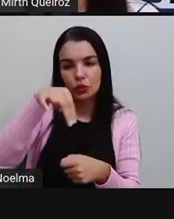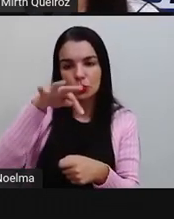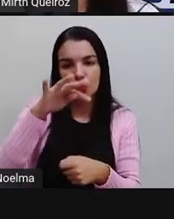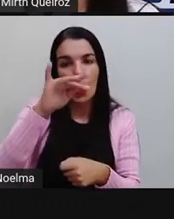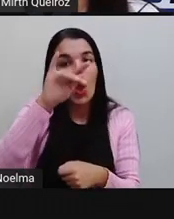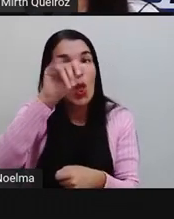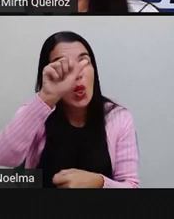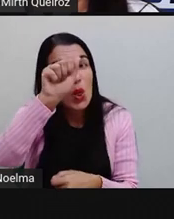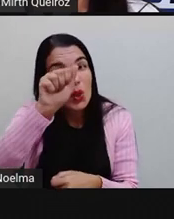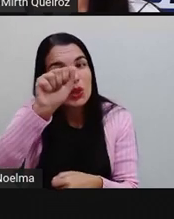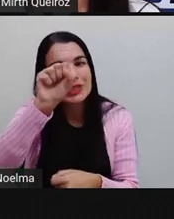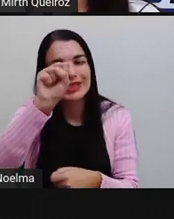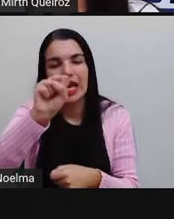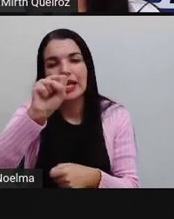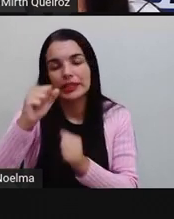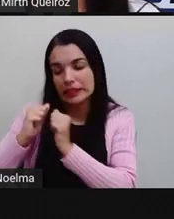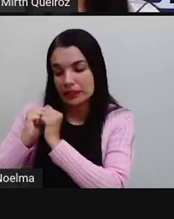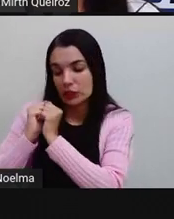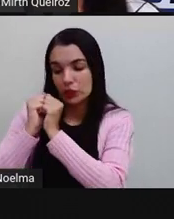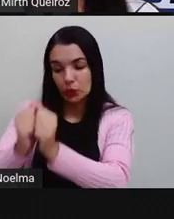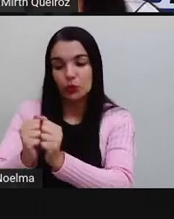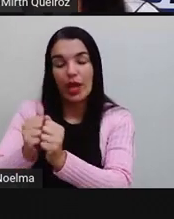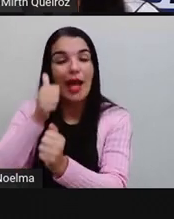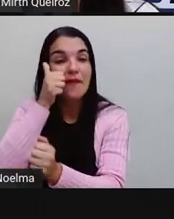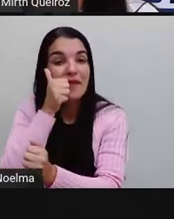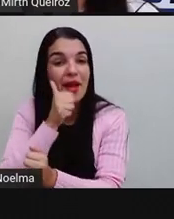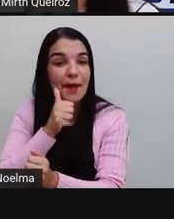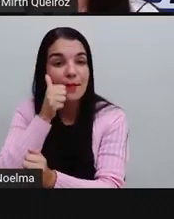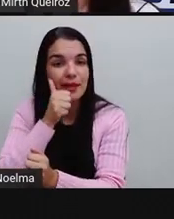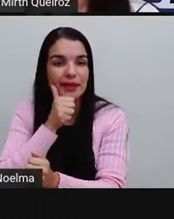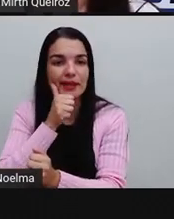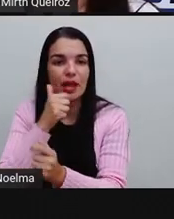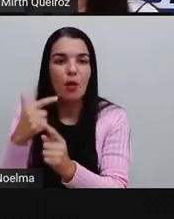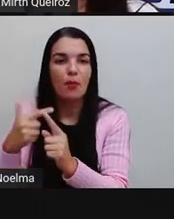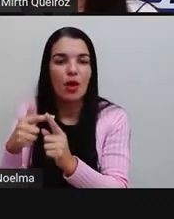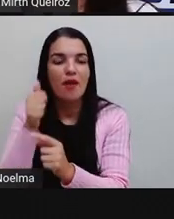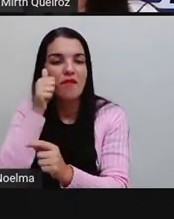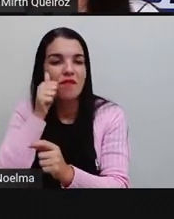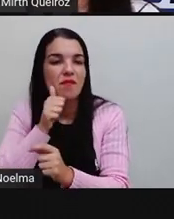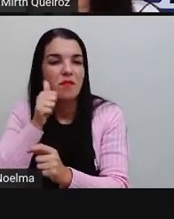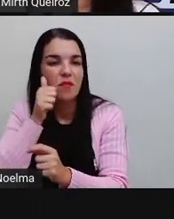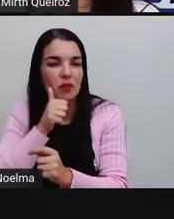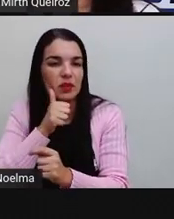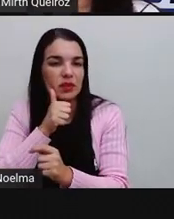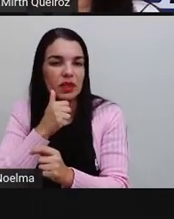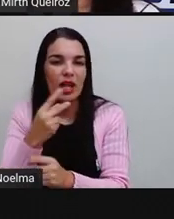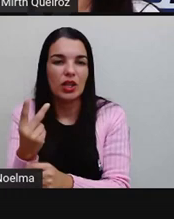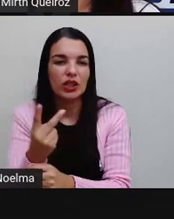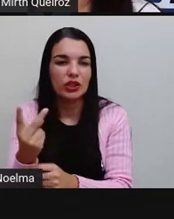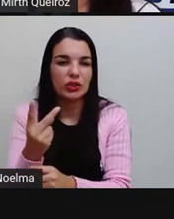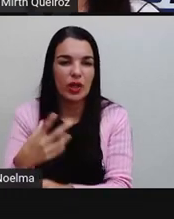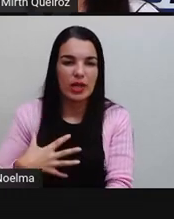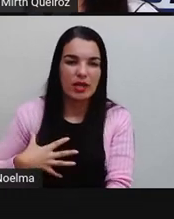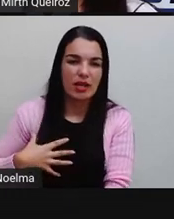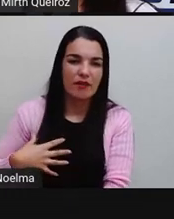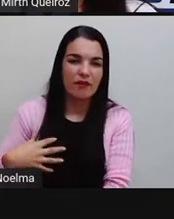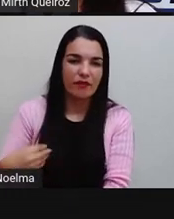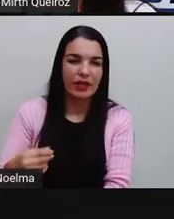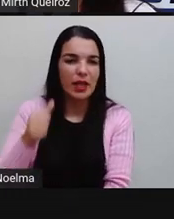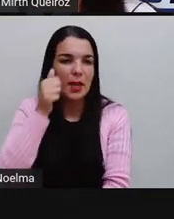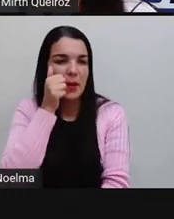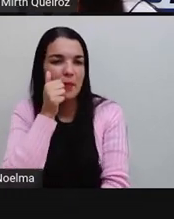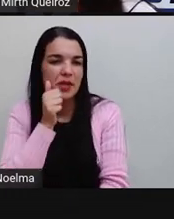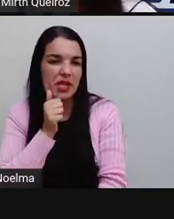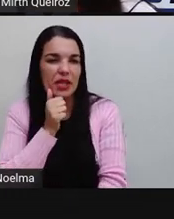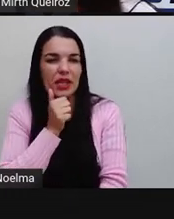chegam da escola. Juntas. Porque juntas, porque nós temos aí o substantivo filhas.